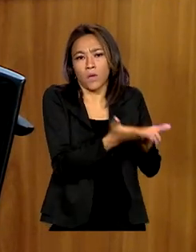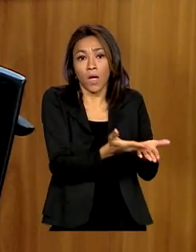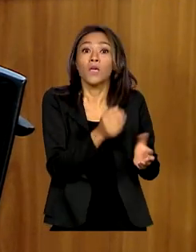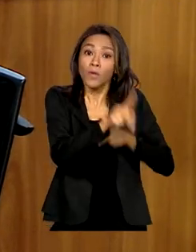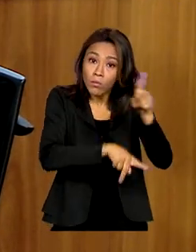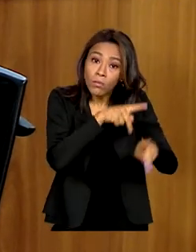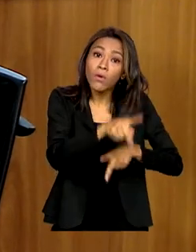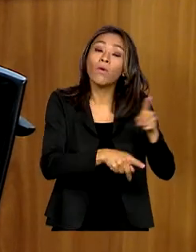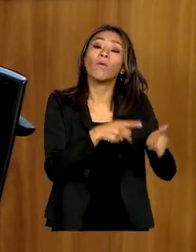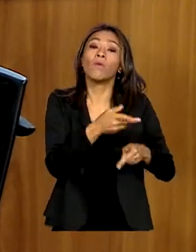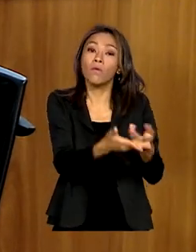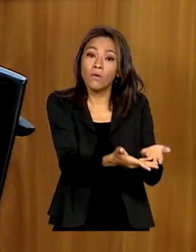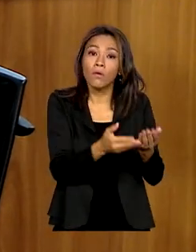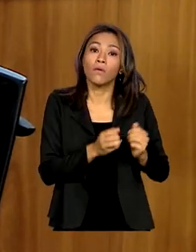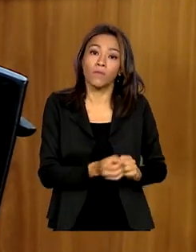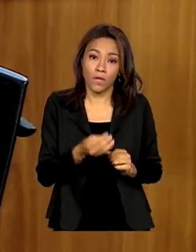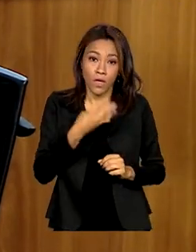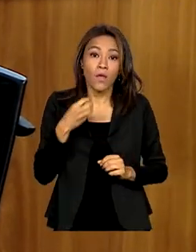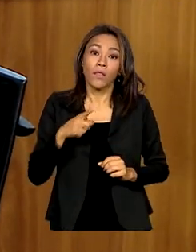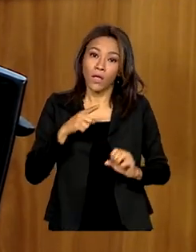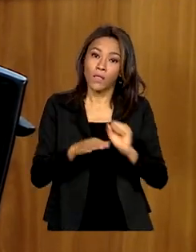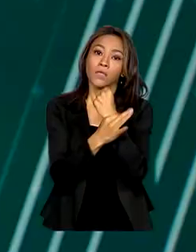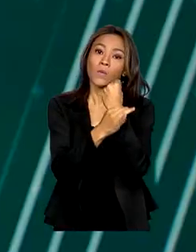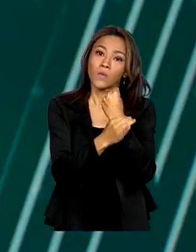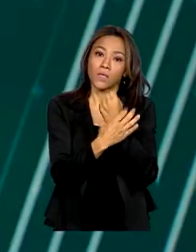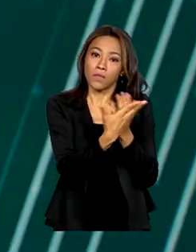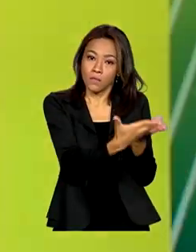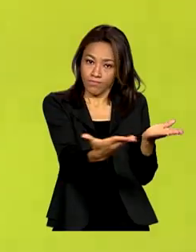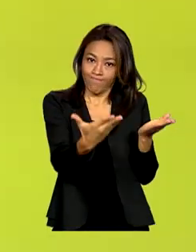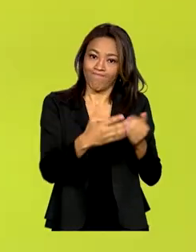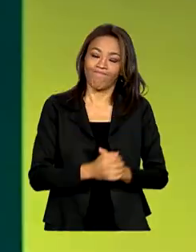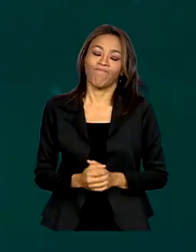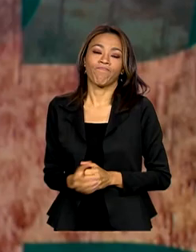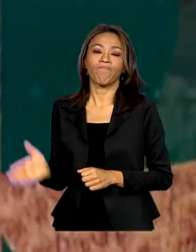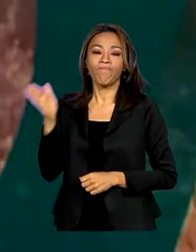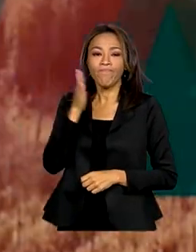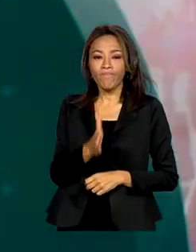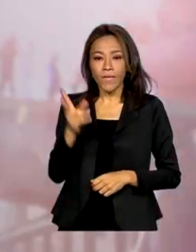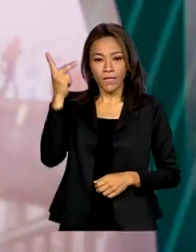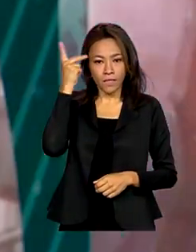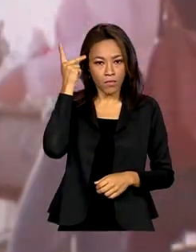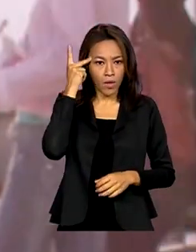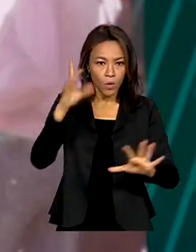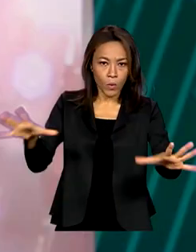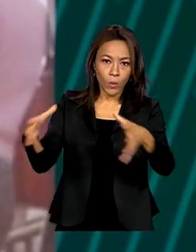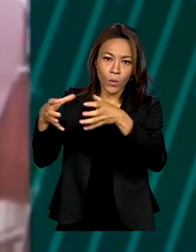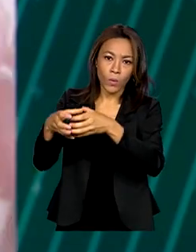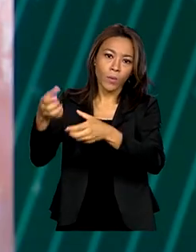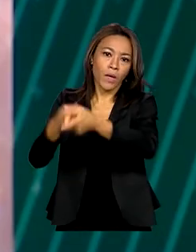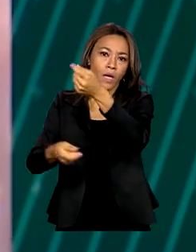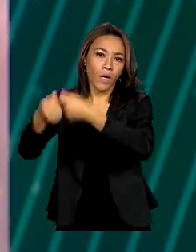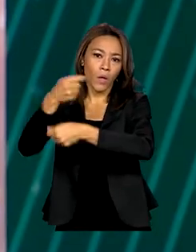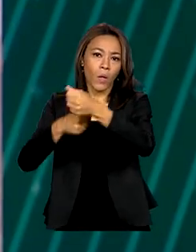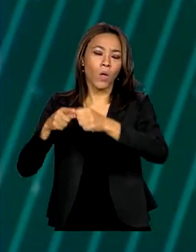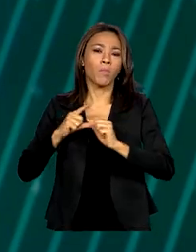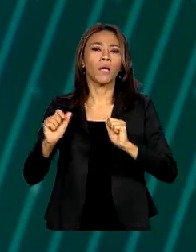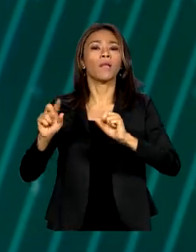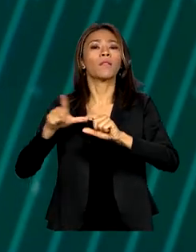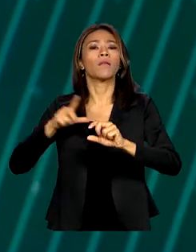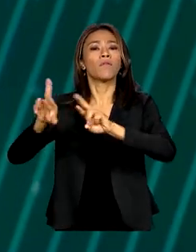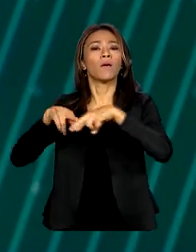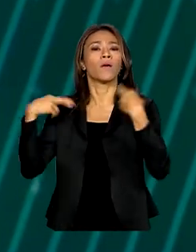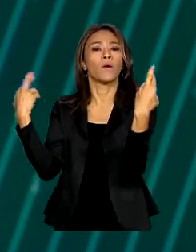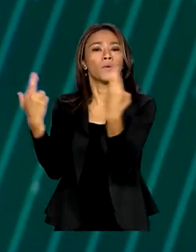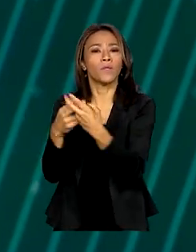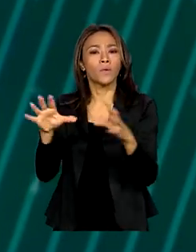possam ter a sua segurança garantida. Em São Paulo, a equipe econômica se reuniu com a Federação Brasileira de Bancos